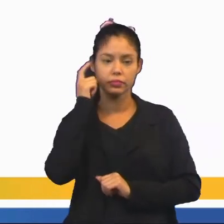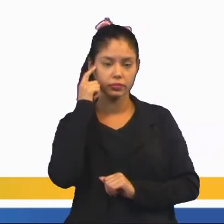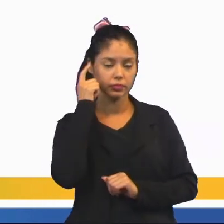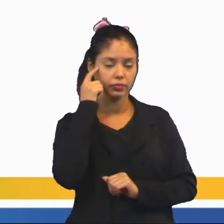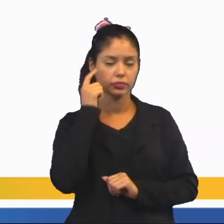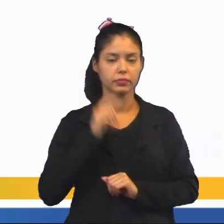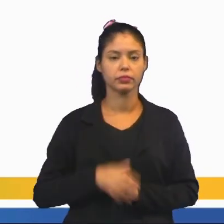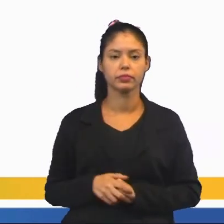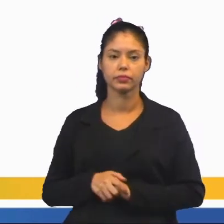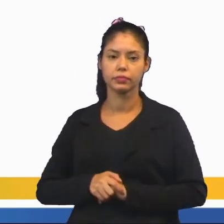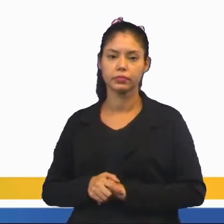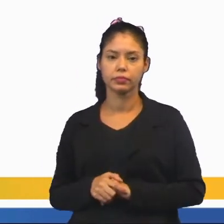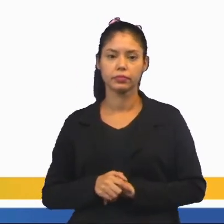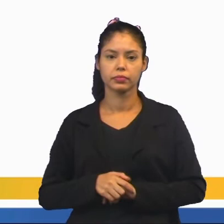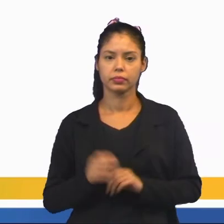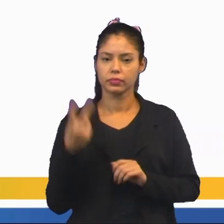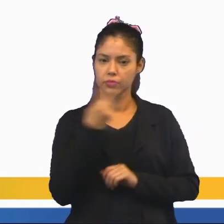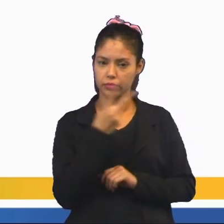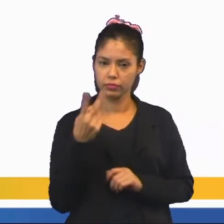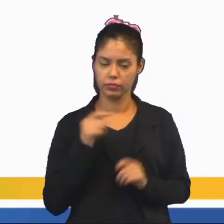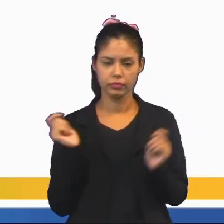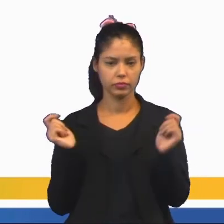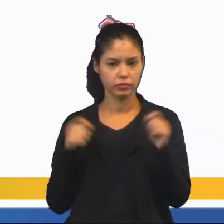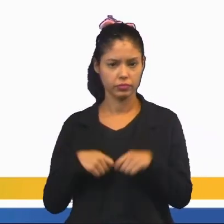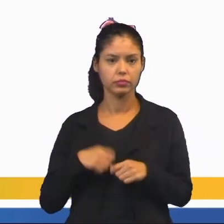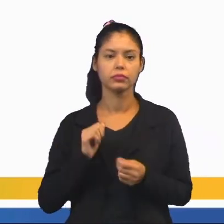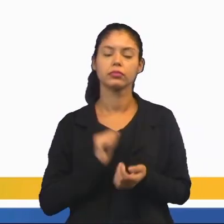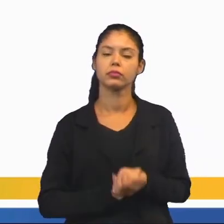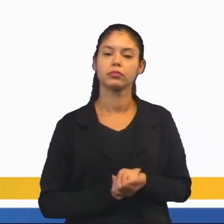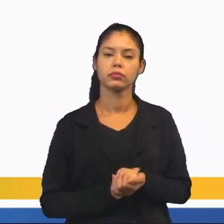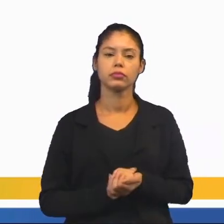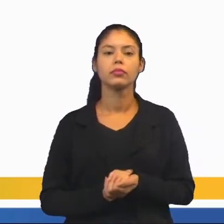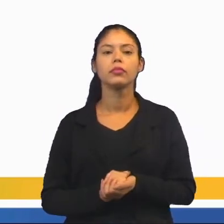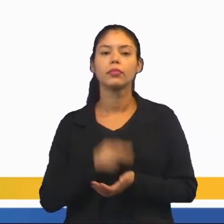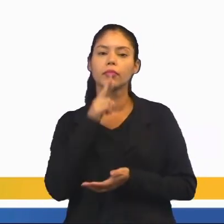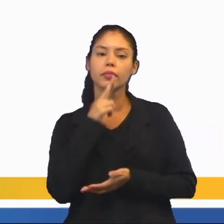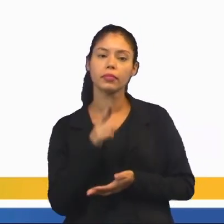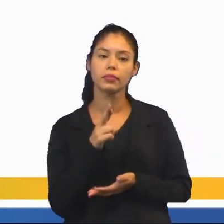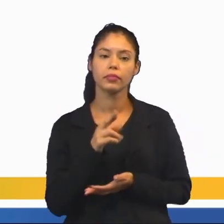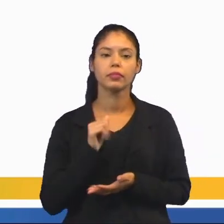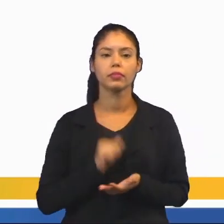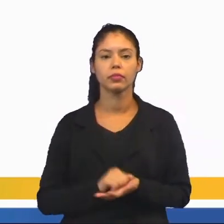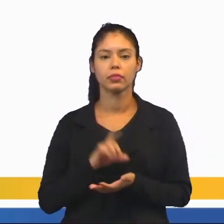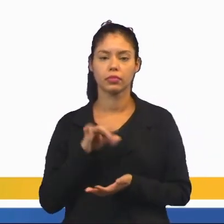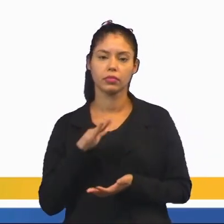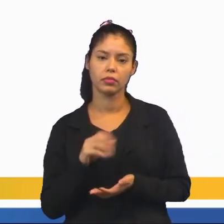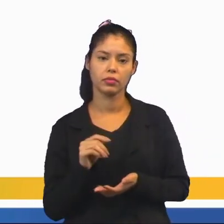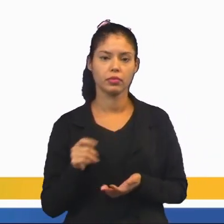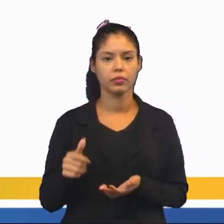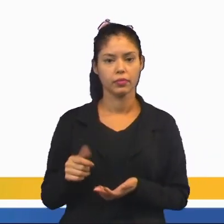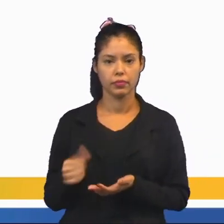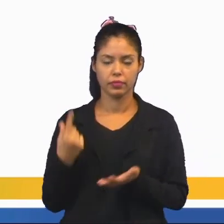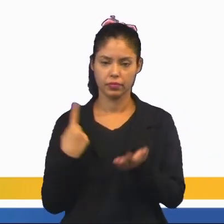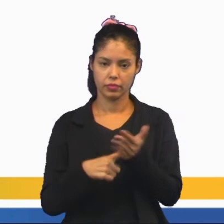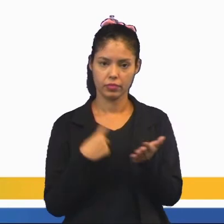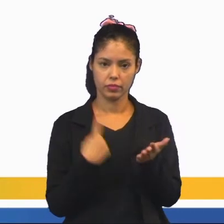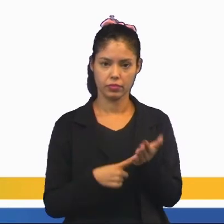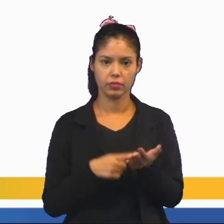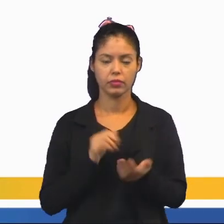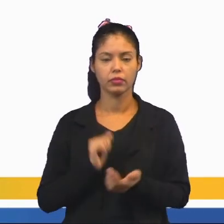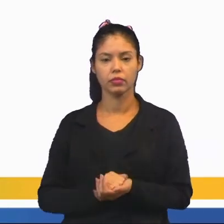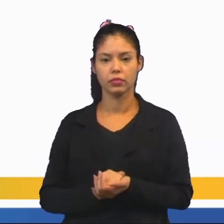o uso de cálculo mental para representar duas possibilidades de resultados do lançamento